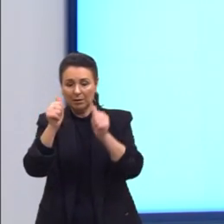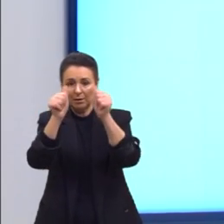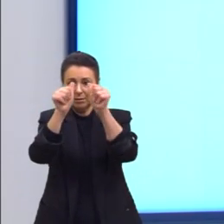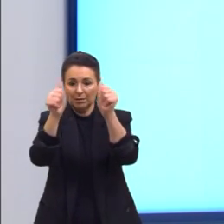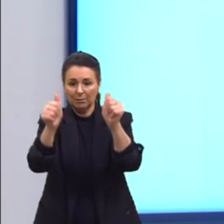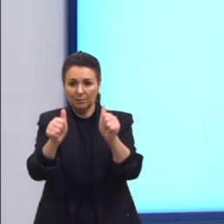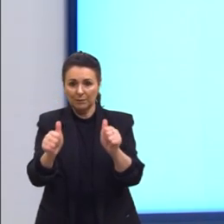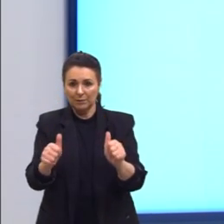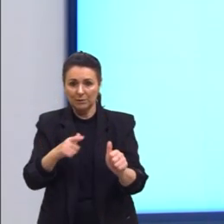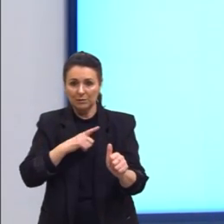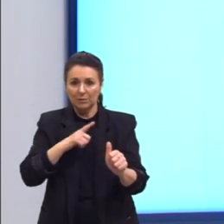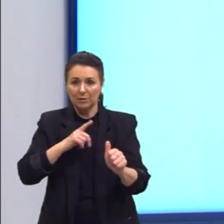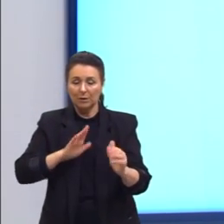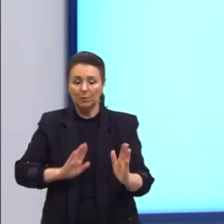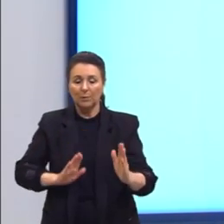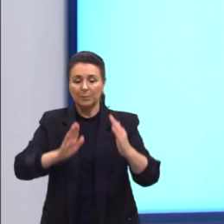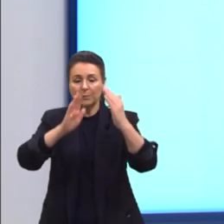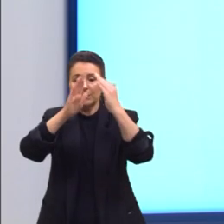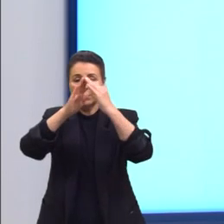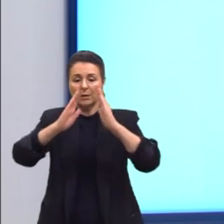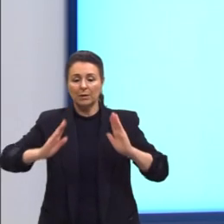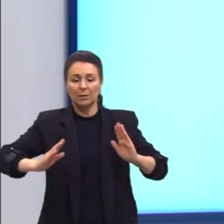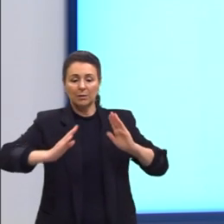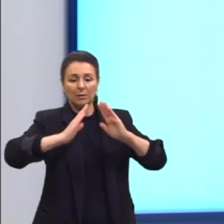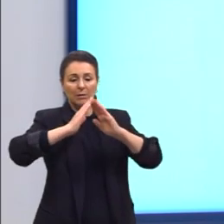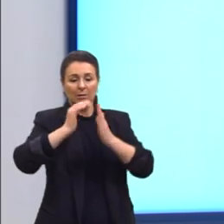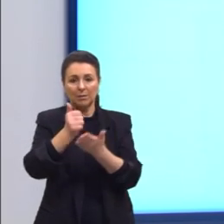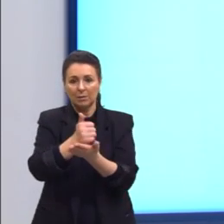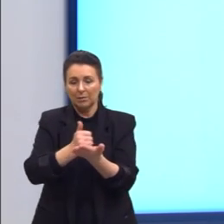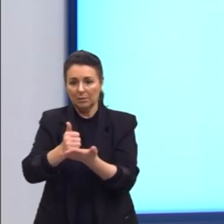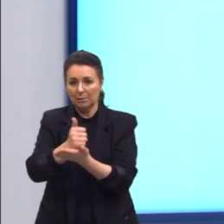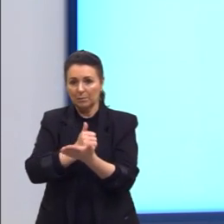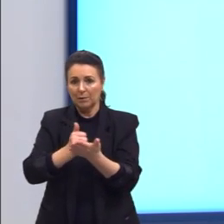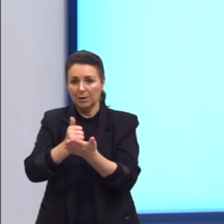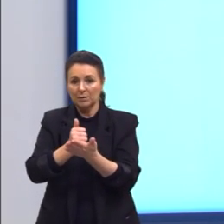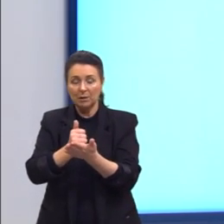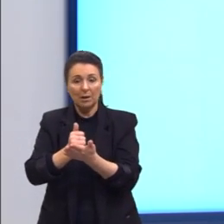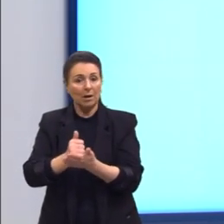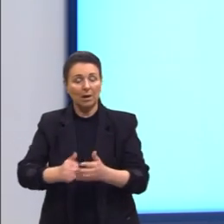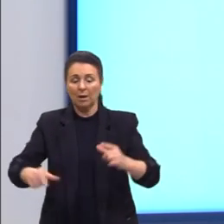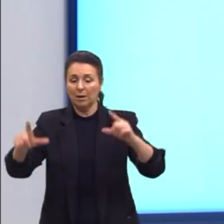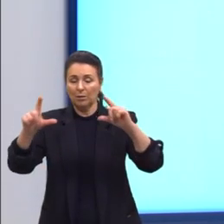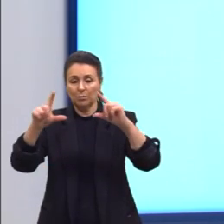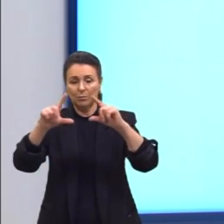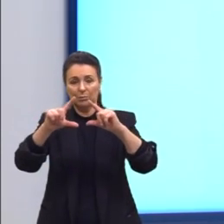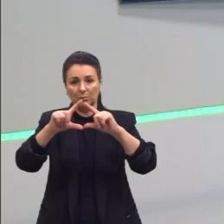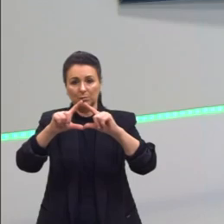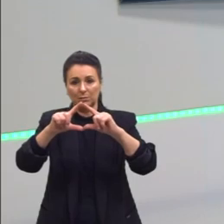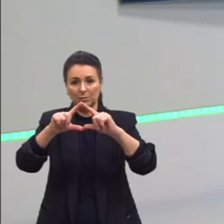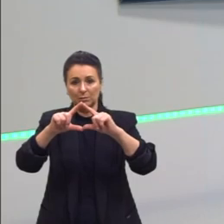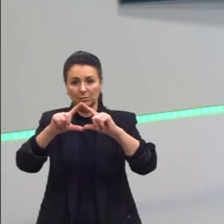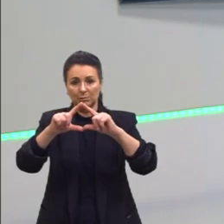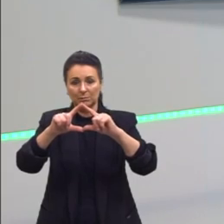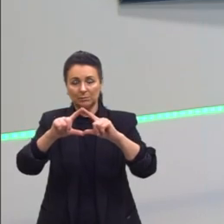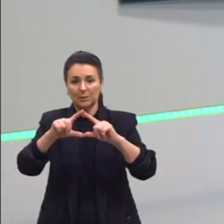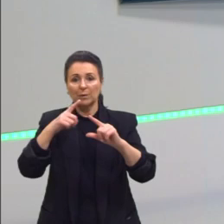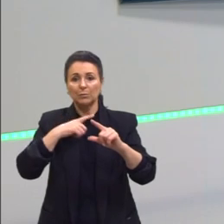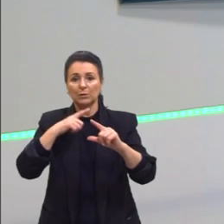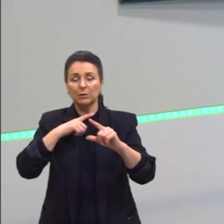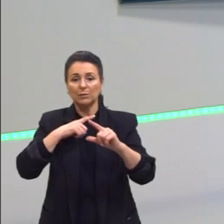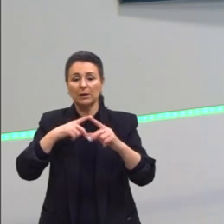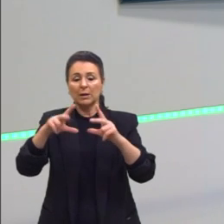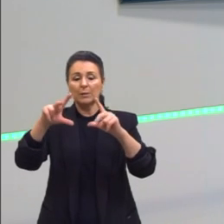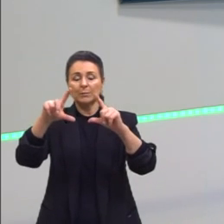temos uma pirâmide. A base dessa pirâmide é um triângulo, então, ela pode ser chamada de pirâmide triangular.